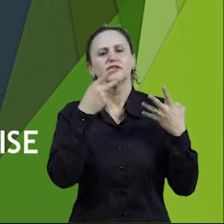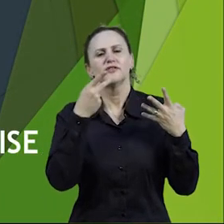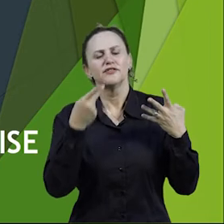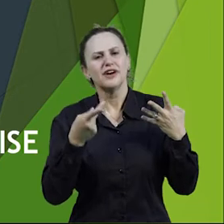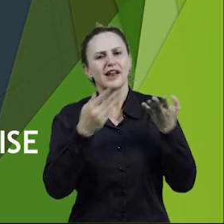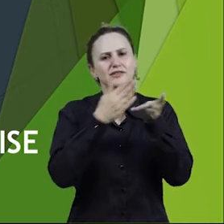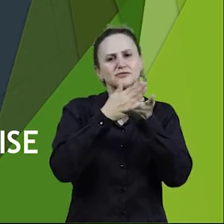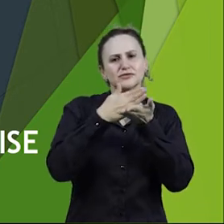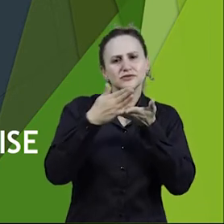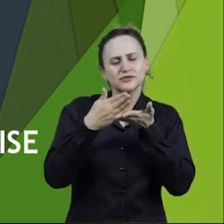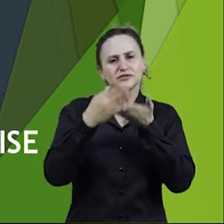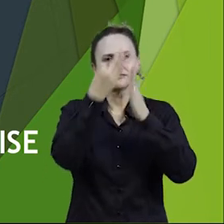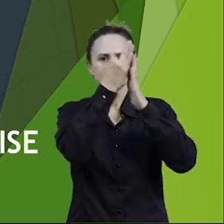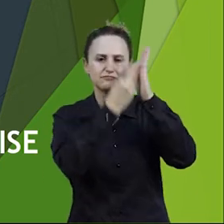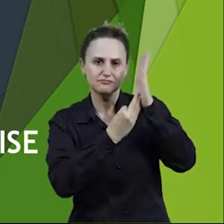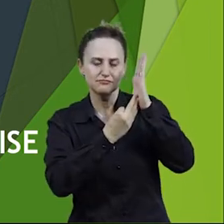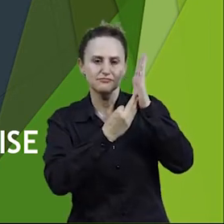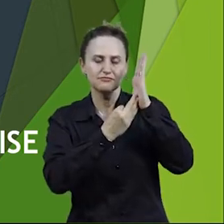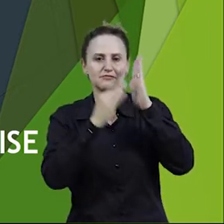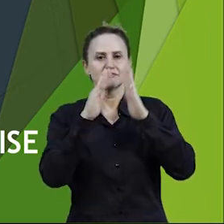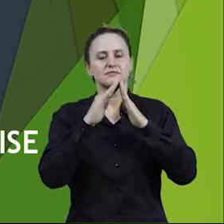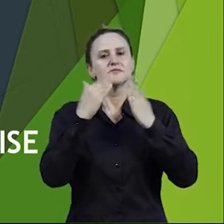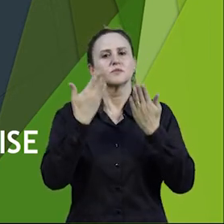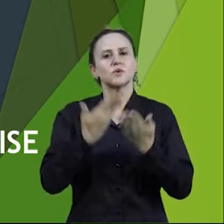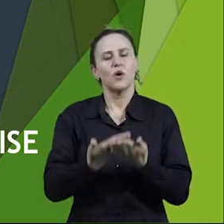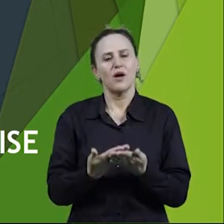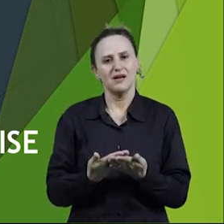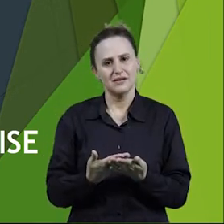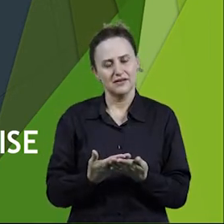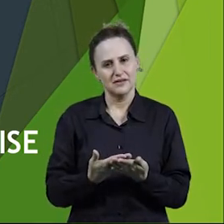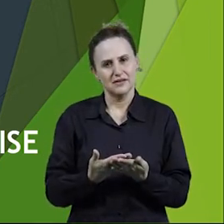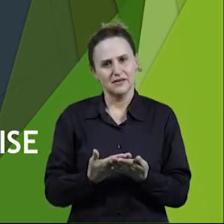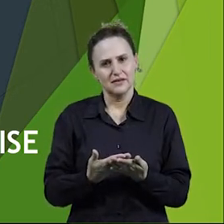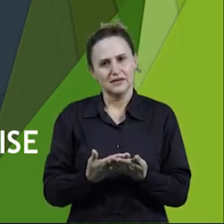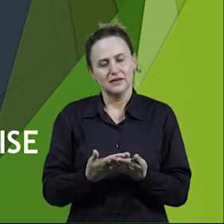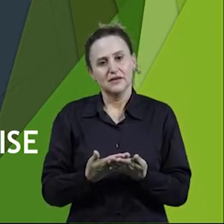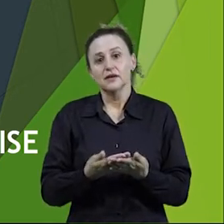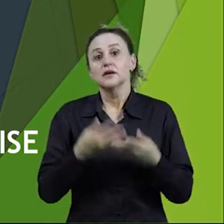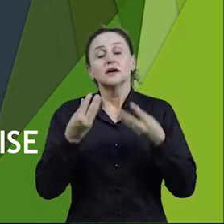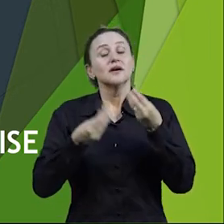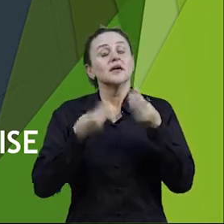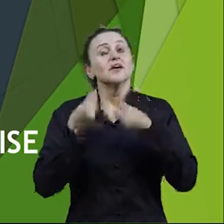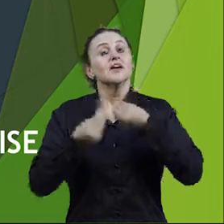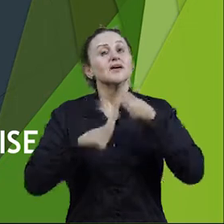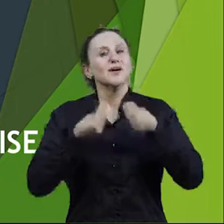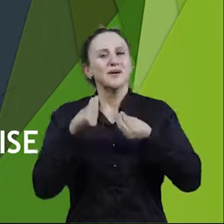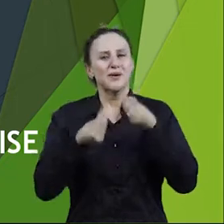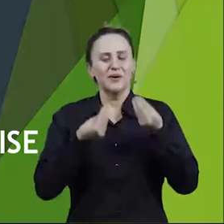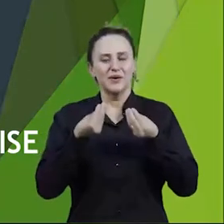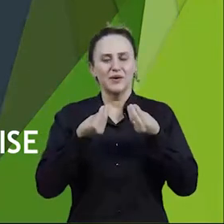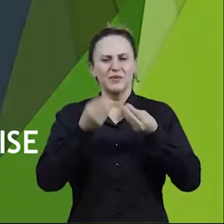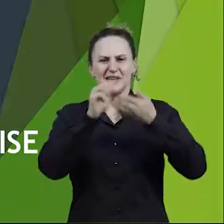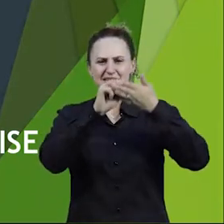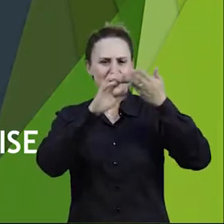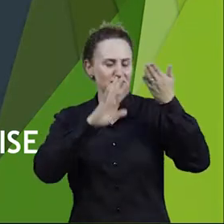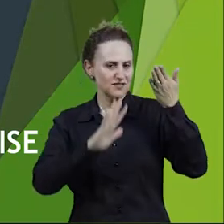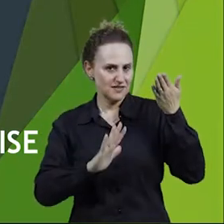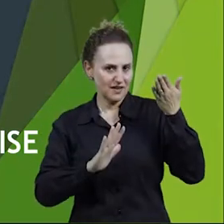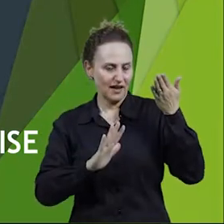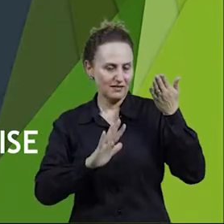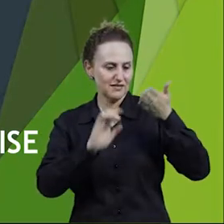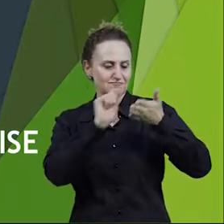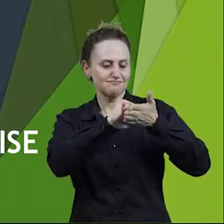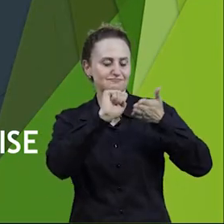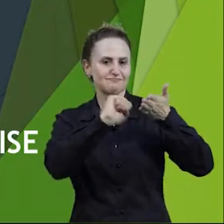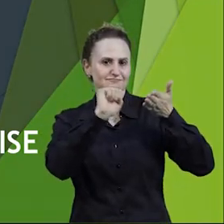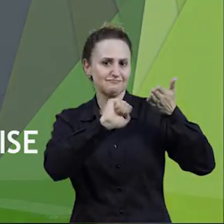produção, produção de textos na escola. E daí? Sempre, como que é o ideal de uma atividade de escrita na